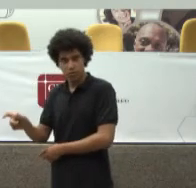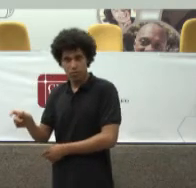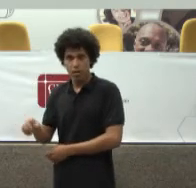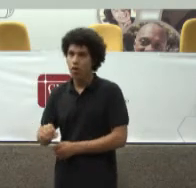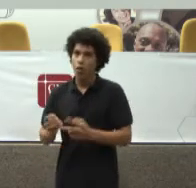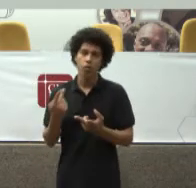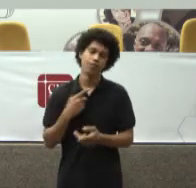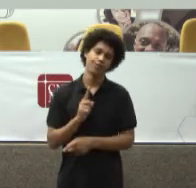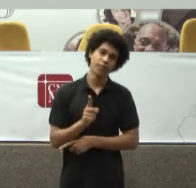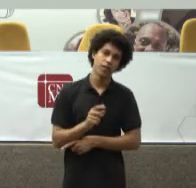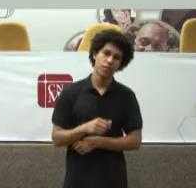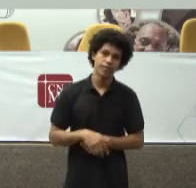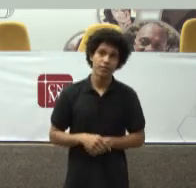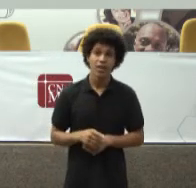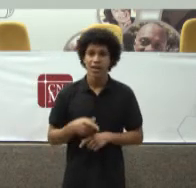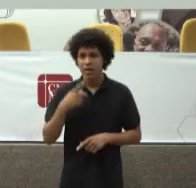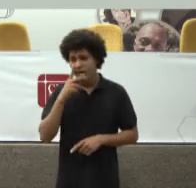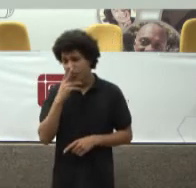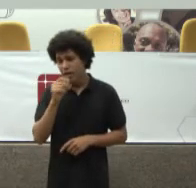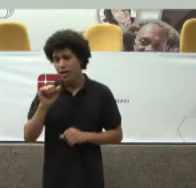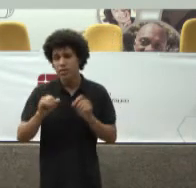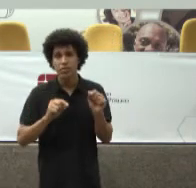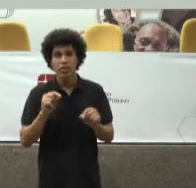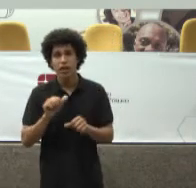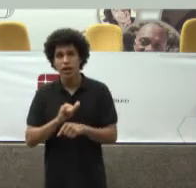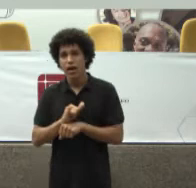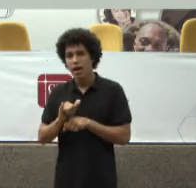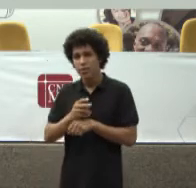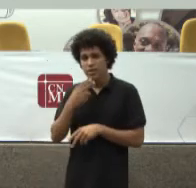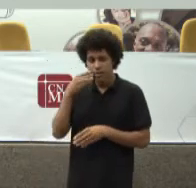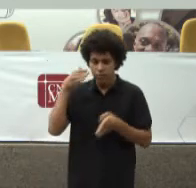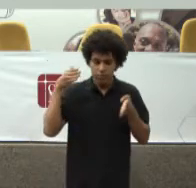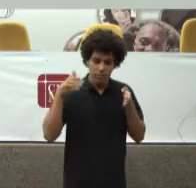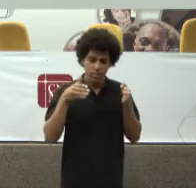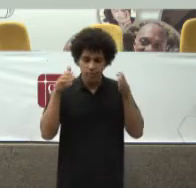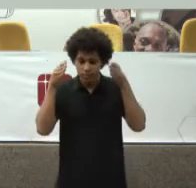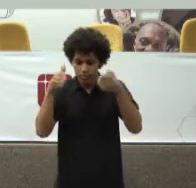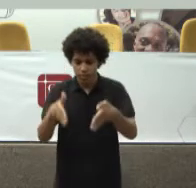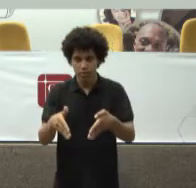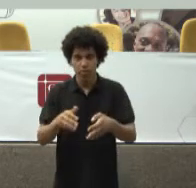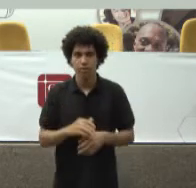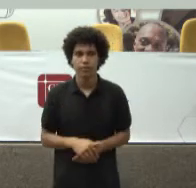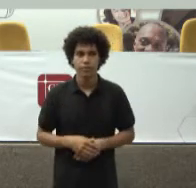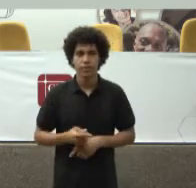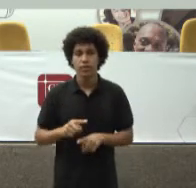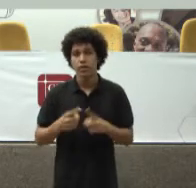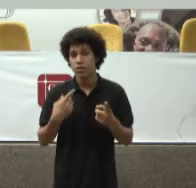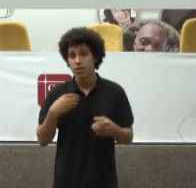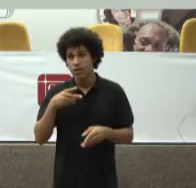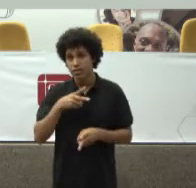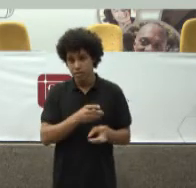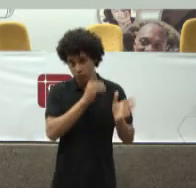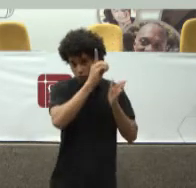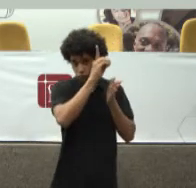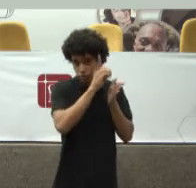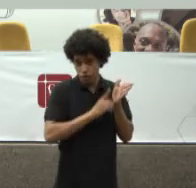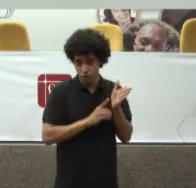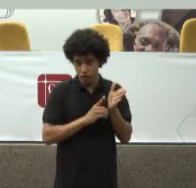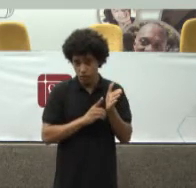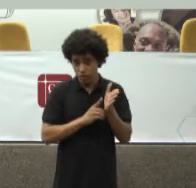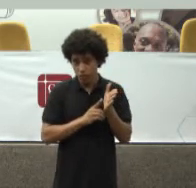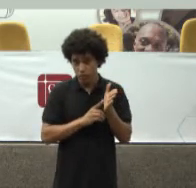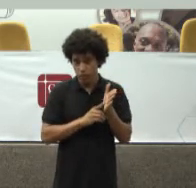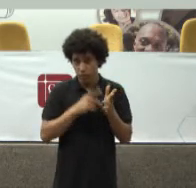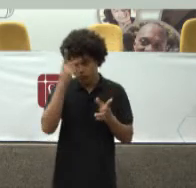Aquela Missão Central Portanto Sempre que um Direito Constitucional Não